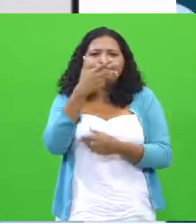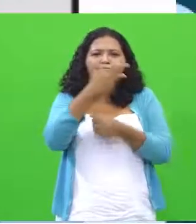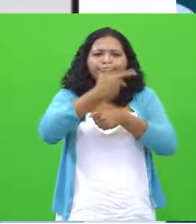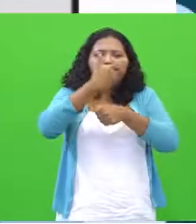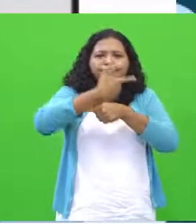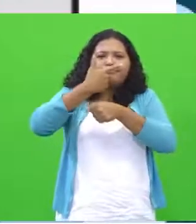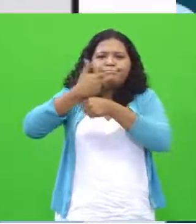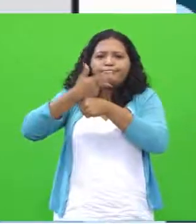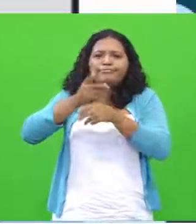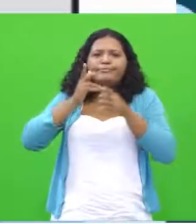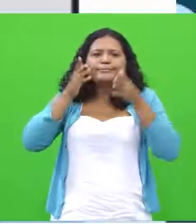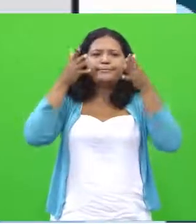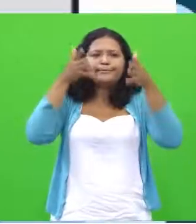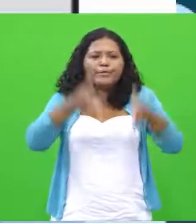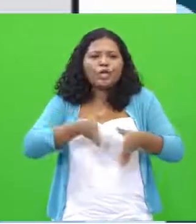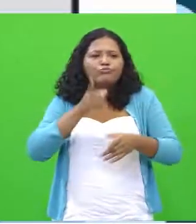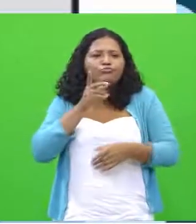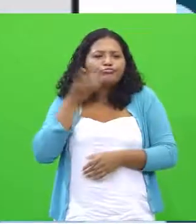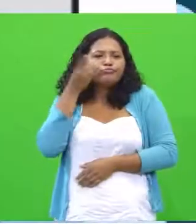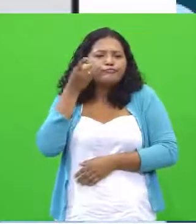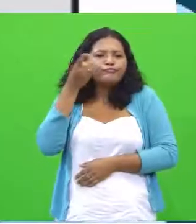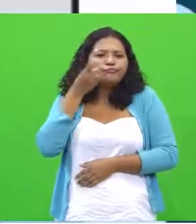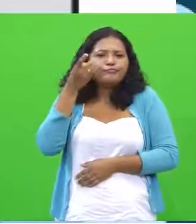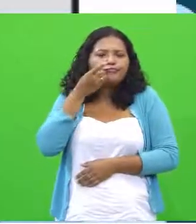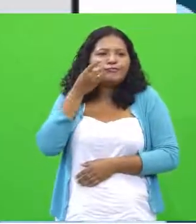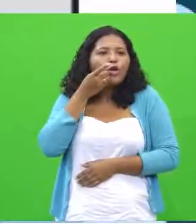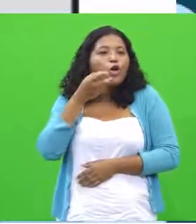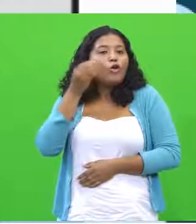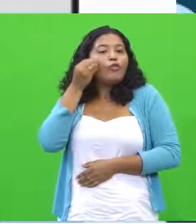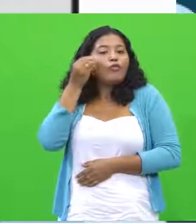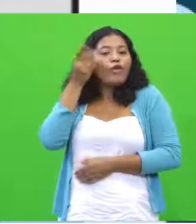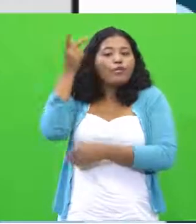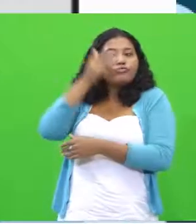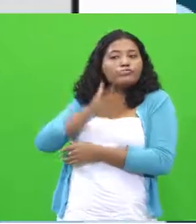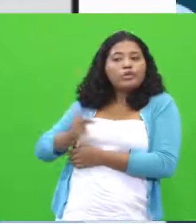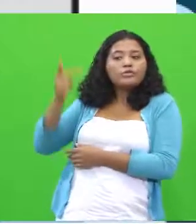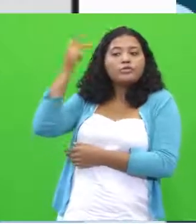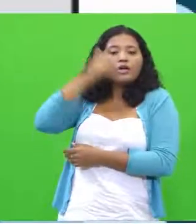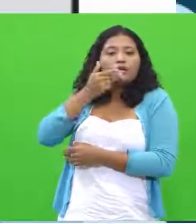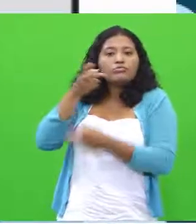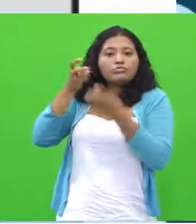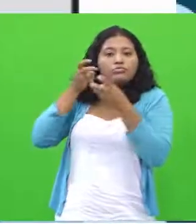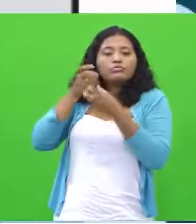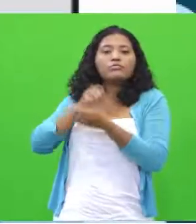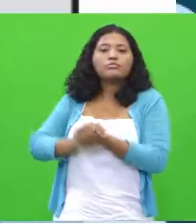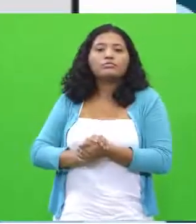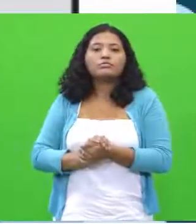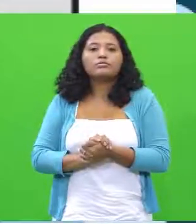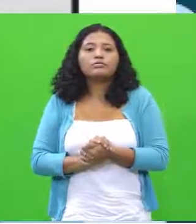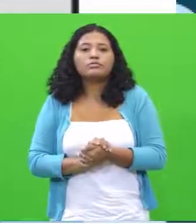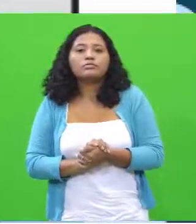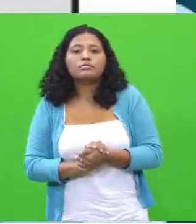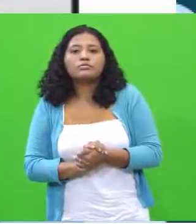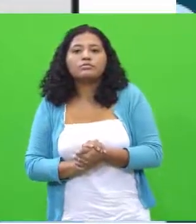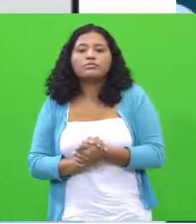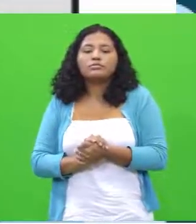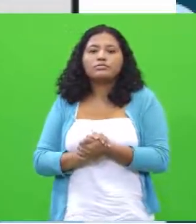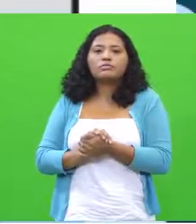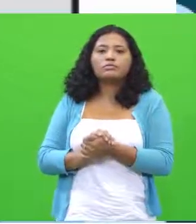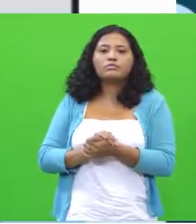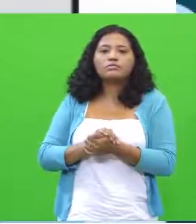Só esse quadrinho. Alguém está olhando para ele, né? Olha só, tá sendo, né, observado,